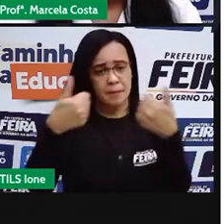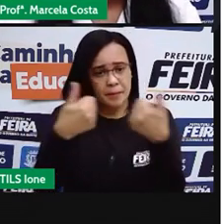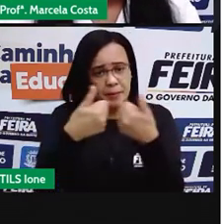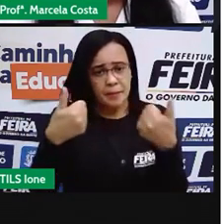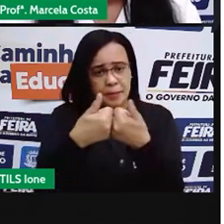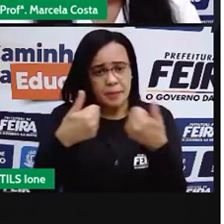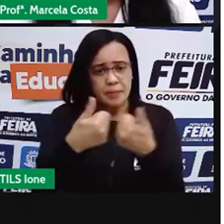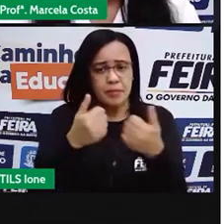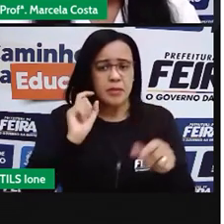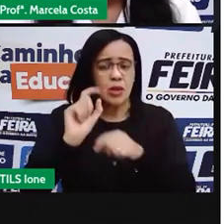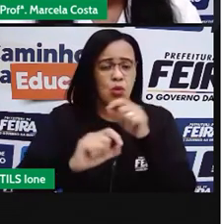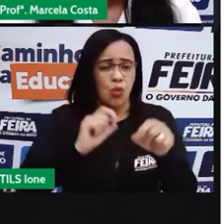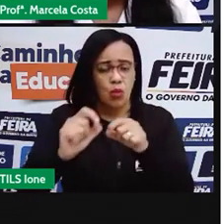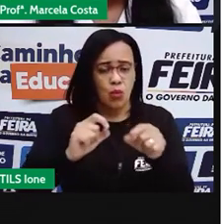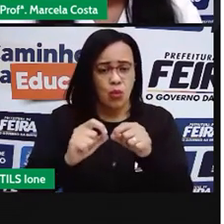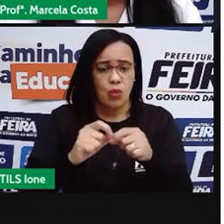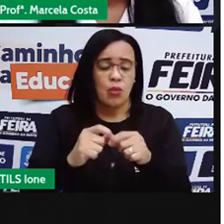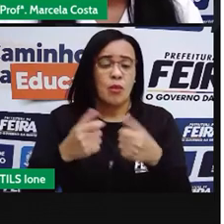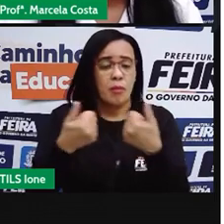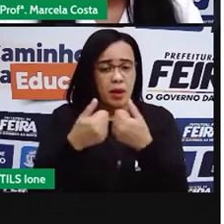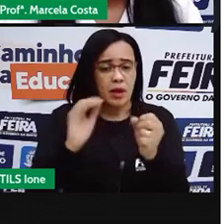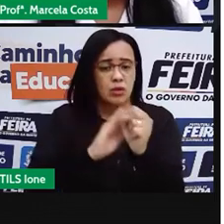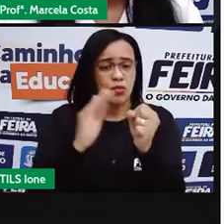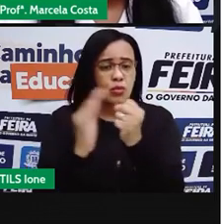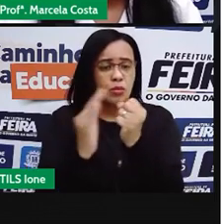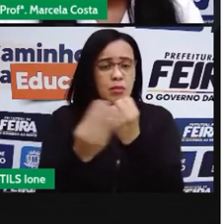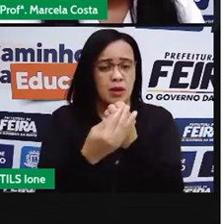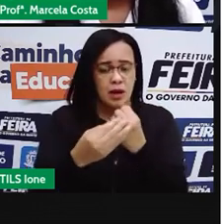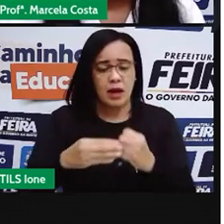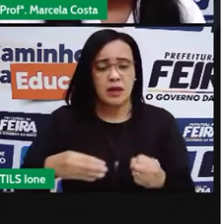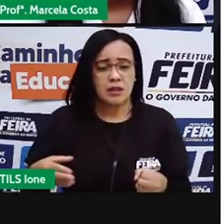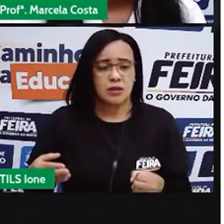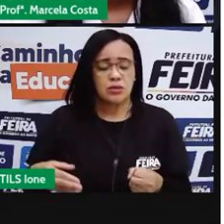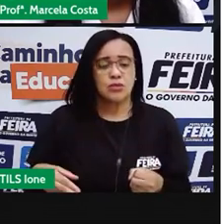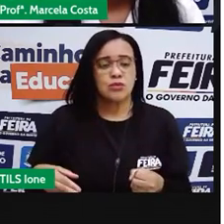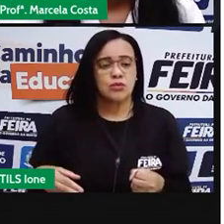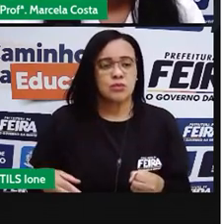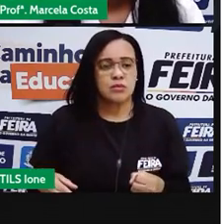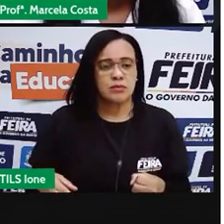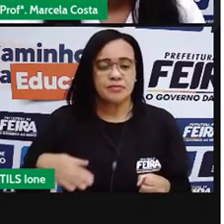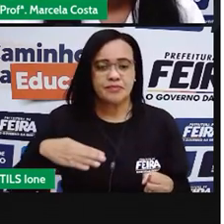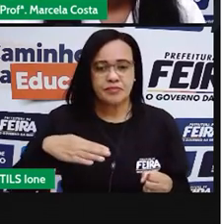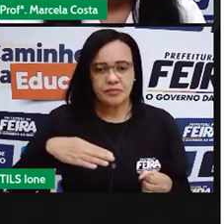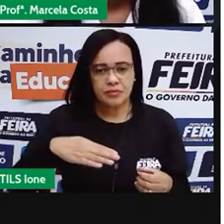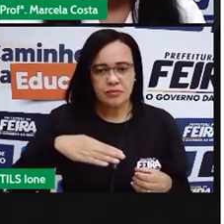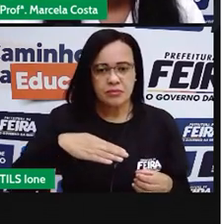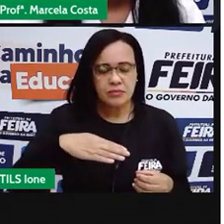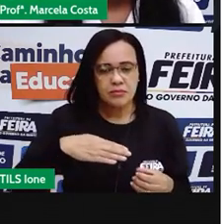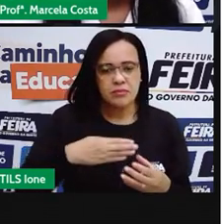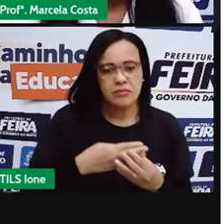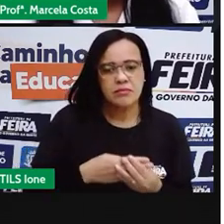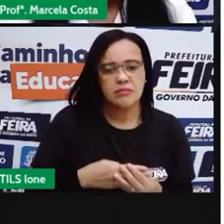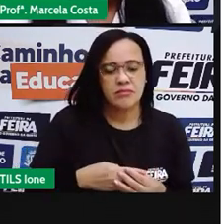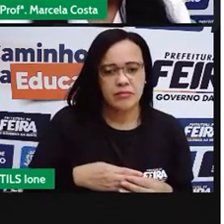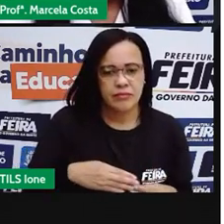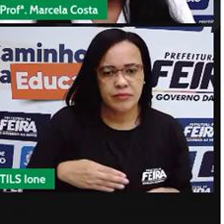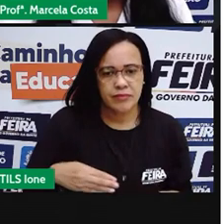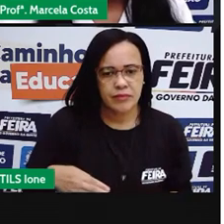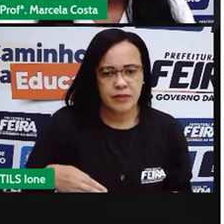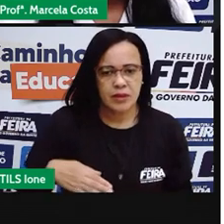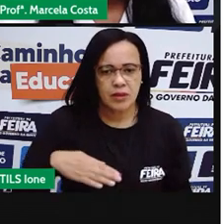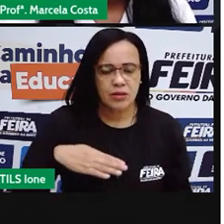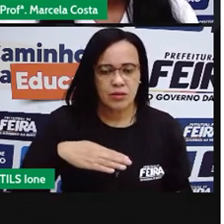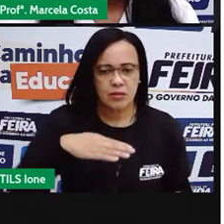do bairro Manhadeira. Próximo ali do bairro Cazelho. Então, vejam que as Avenidas,